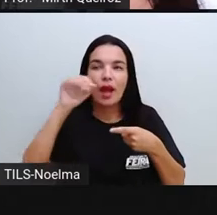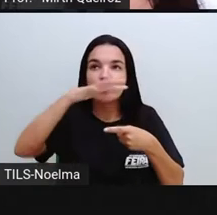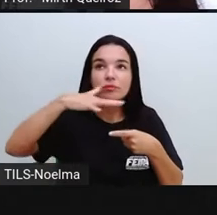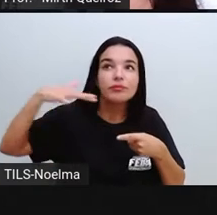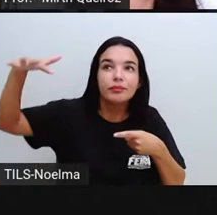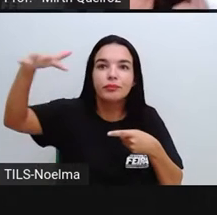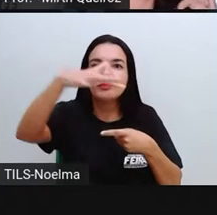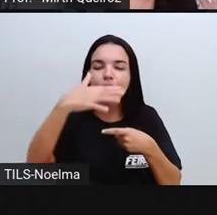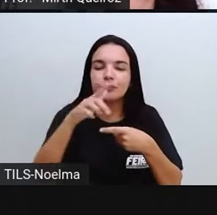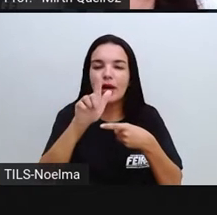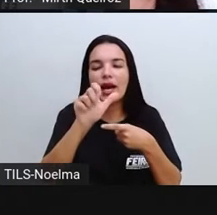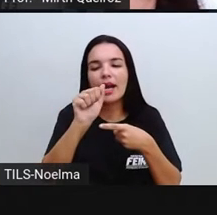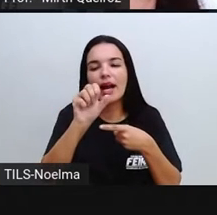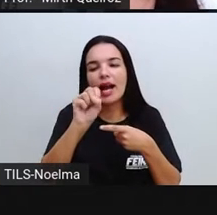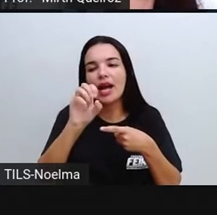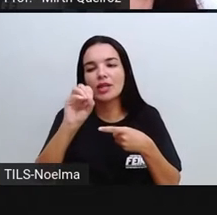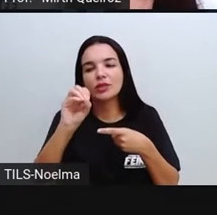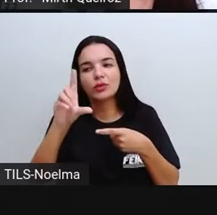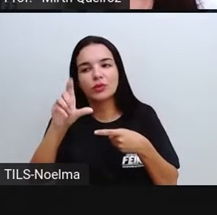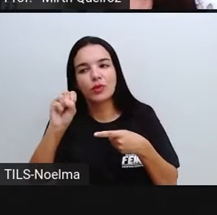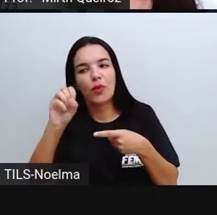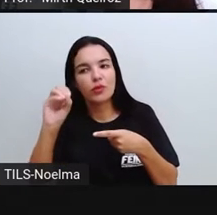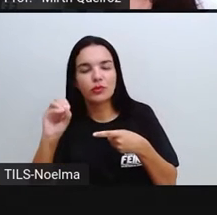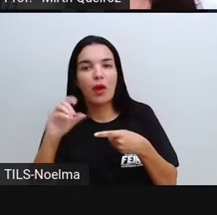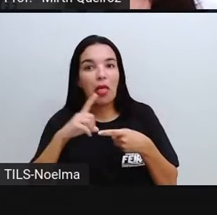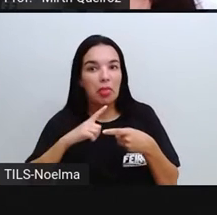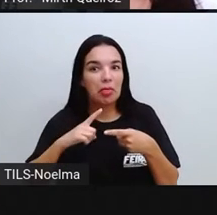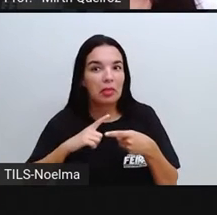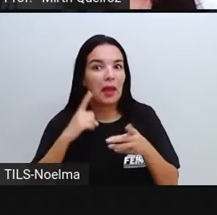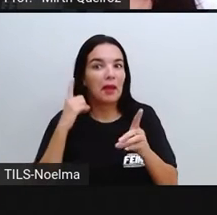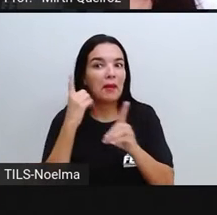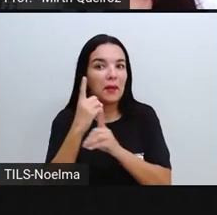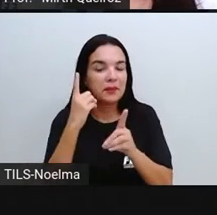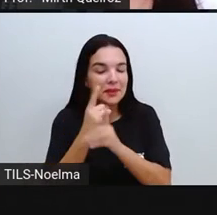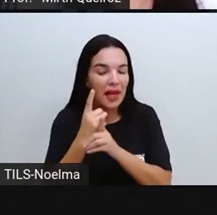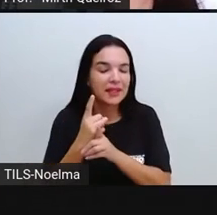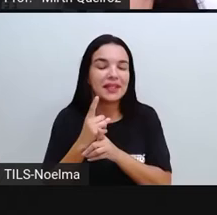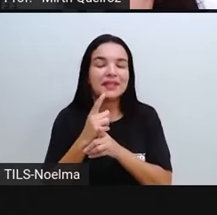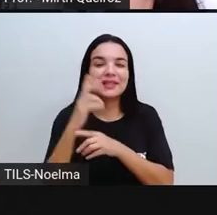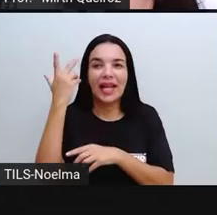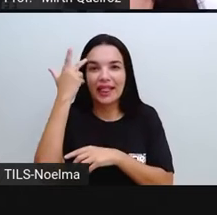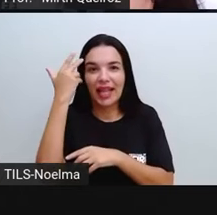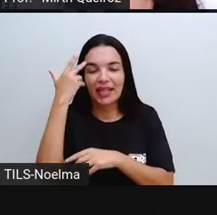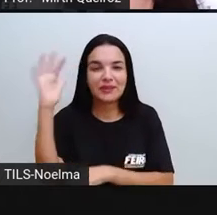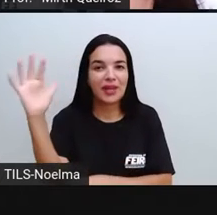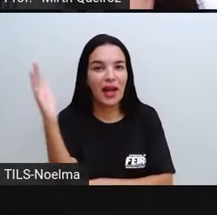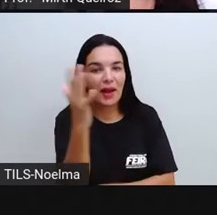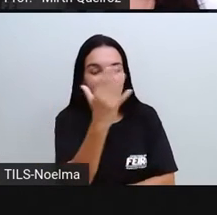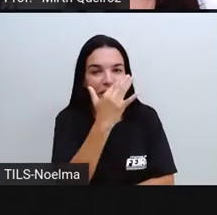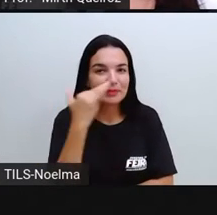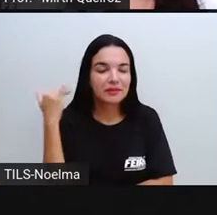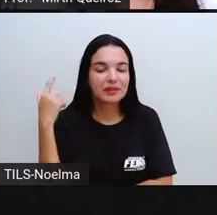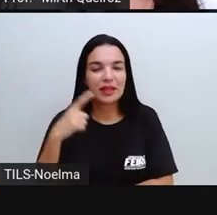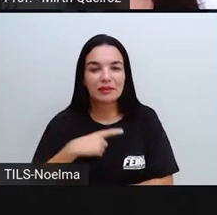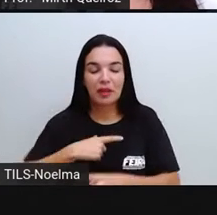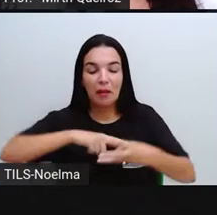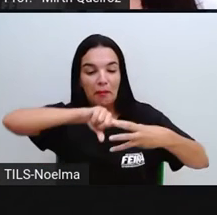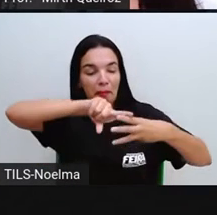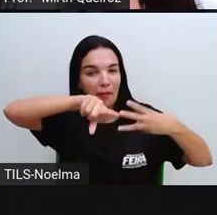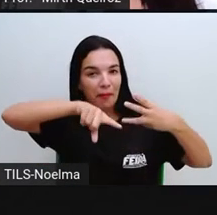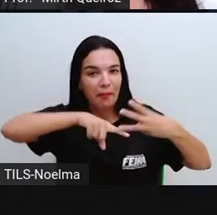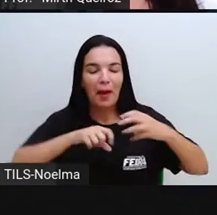gasoso. Ela é uma das poucas substâncias que podem ser encontradas aí, naturalmente, em seus três